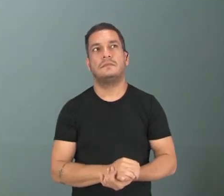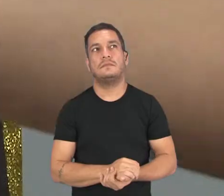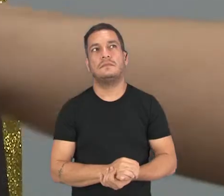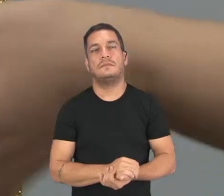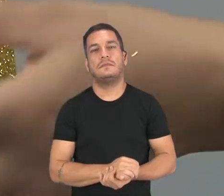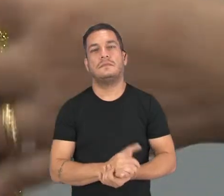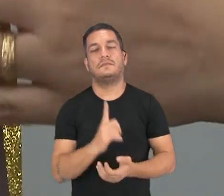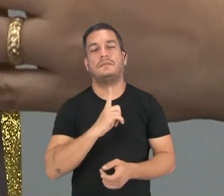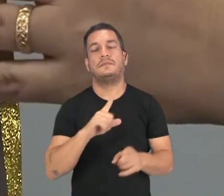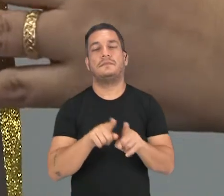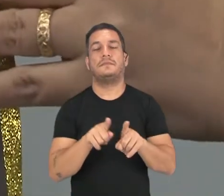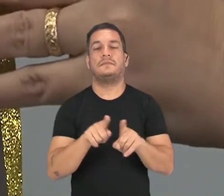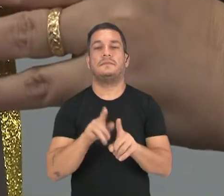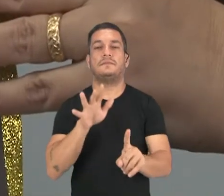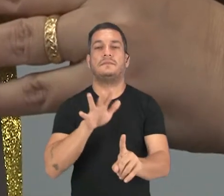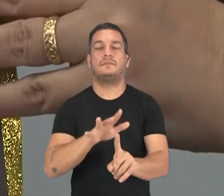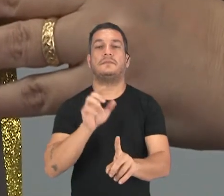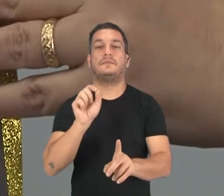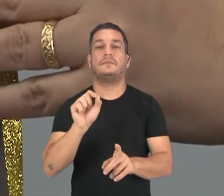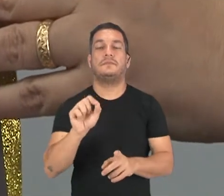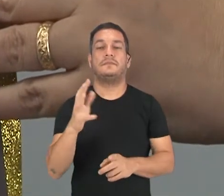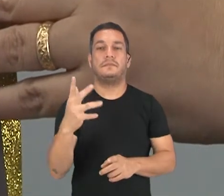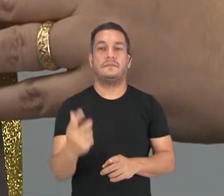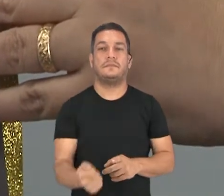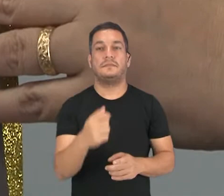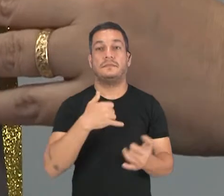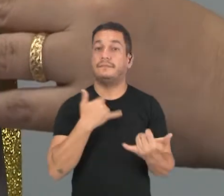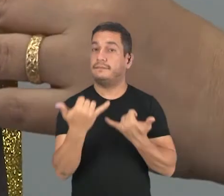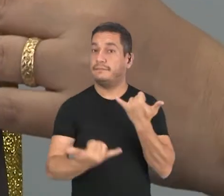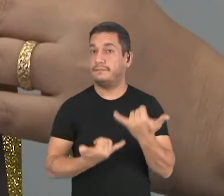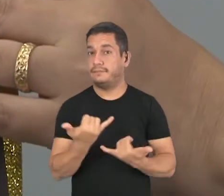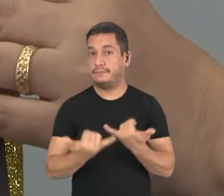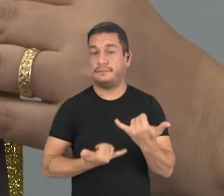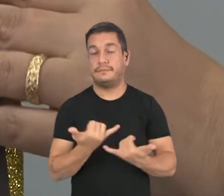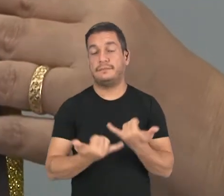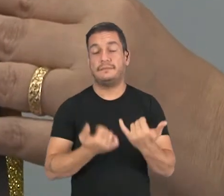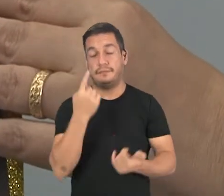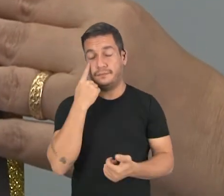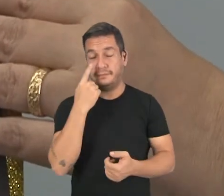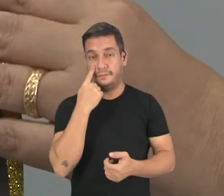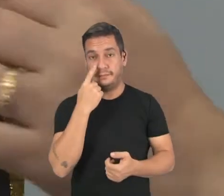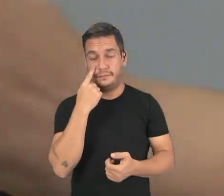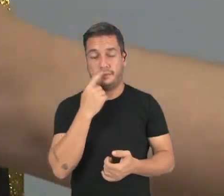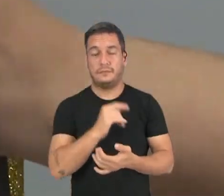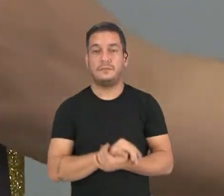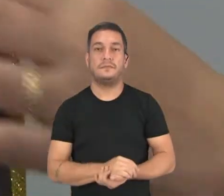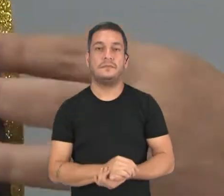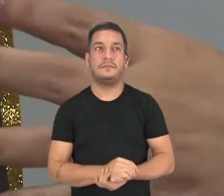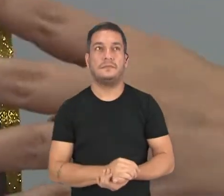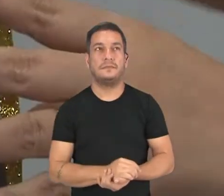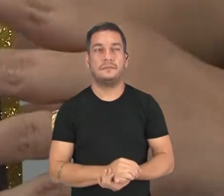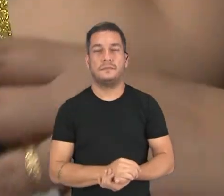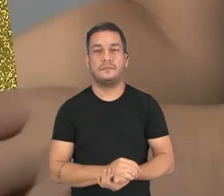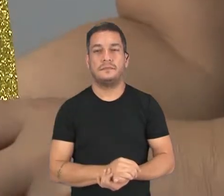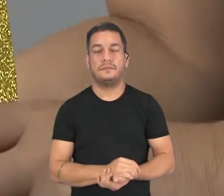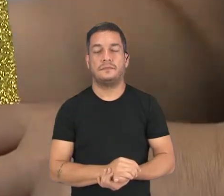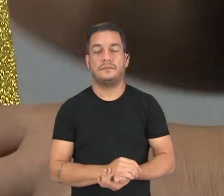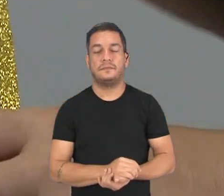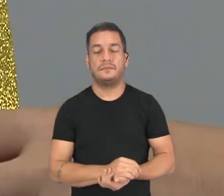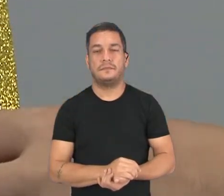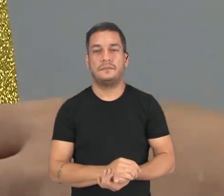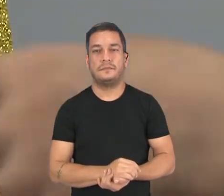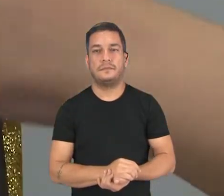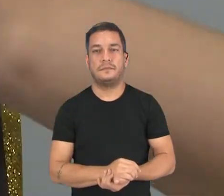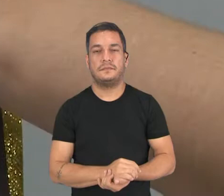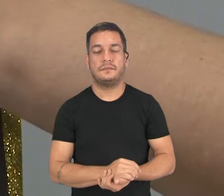Aqui nós temos a influência também africana nas brincadeiras. Vejam, acompanhem comigo. Deixa eu pegar minha